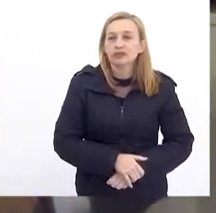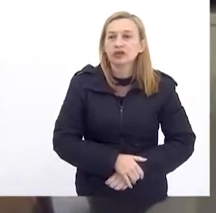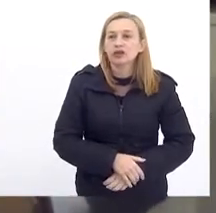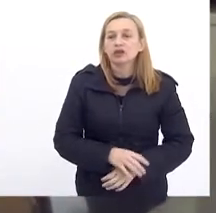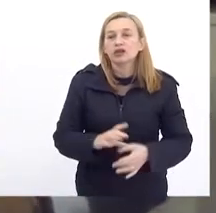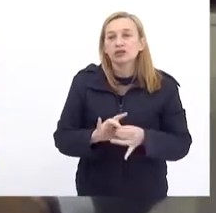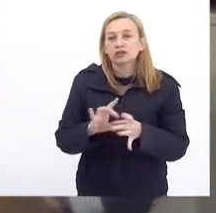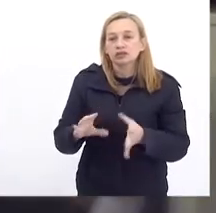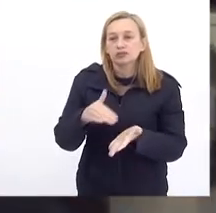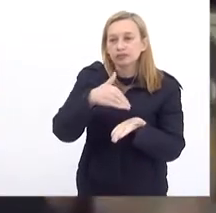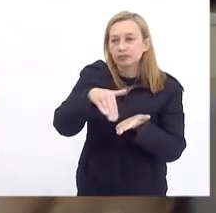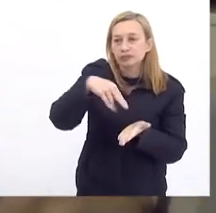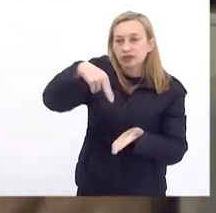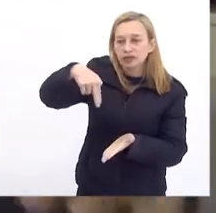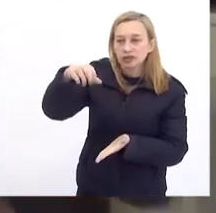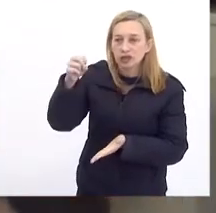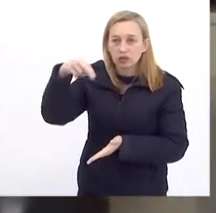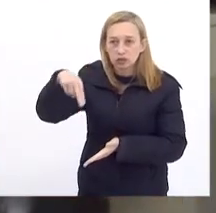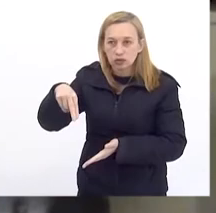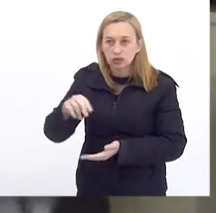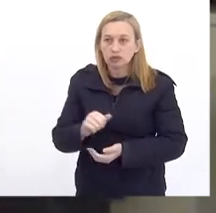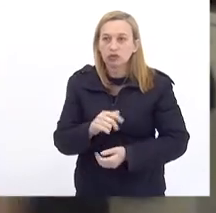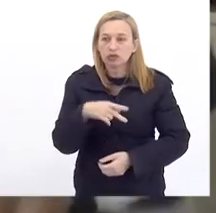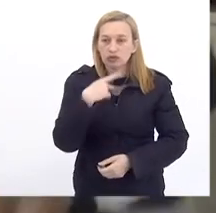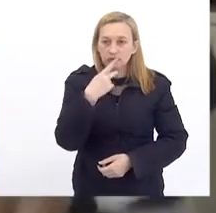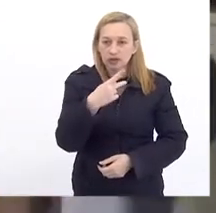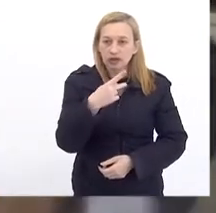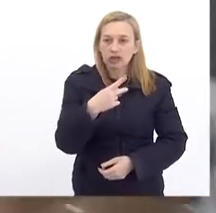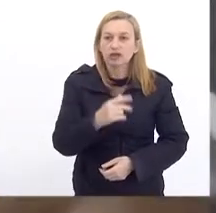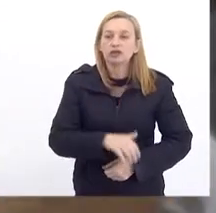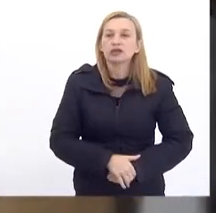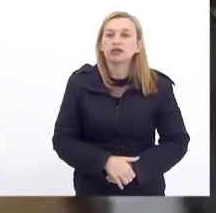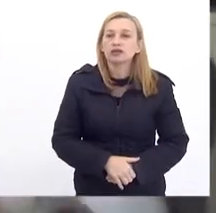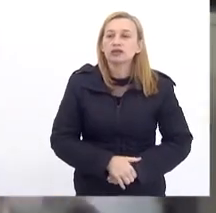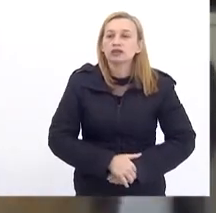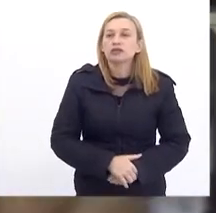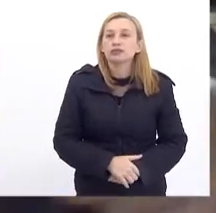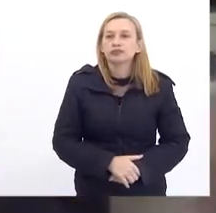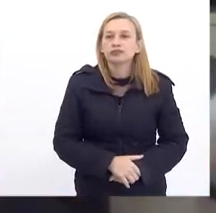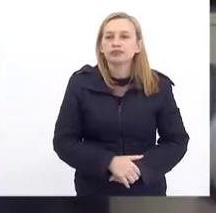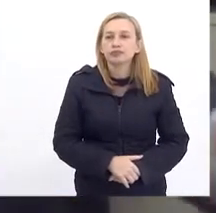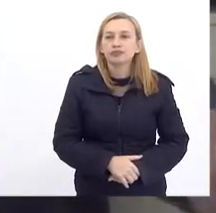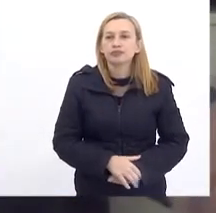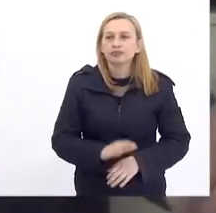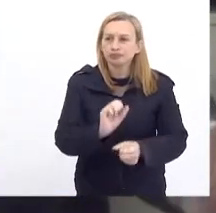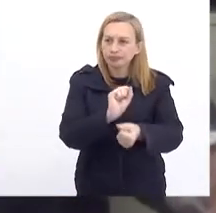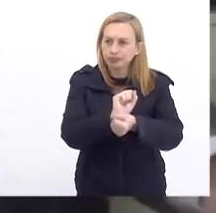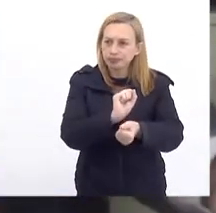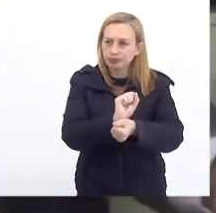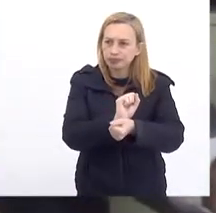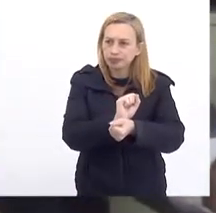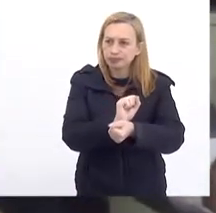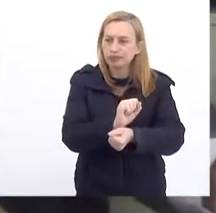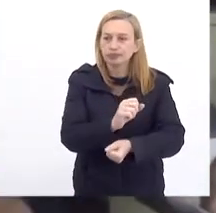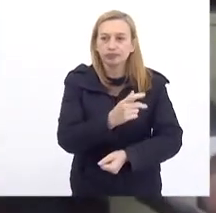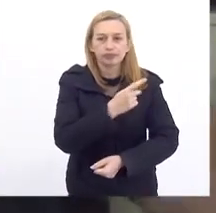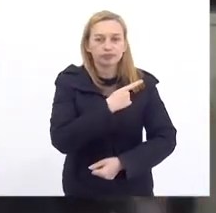o secretário Nelson Rocha Para responder As perguntas De receita Senhor secretário Senhor presidente